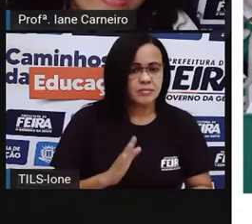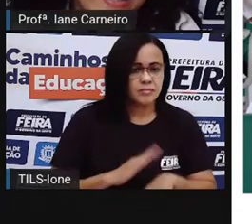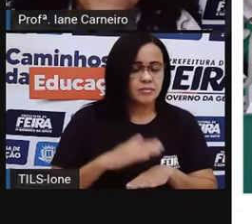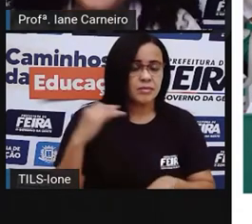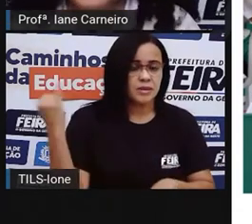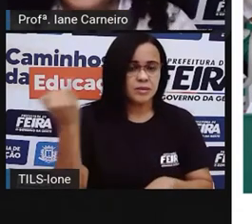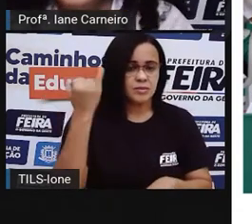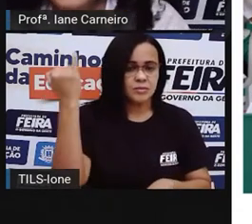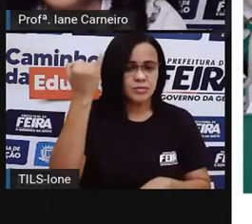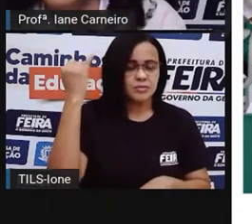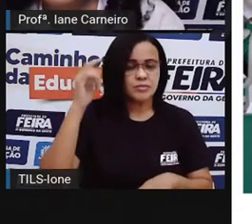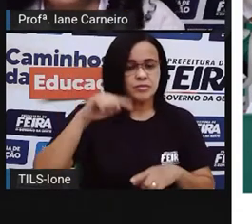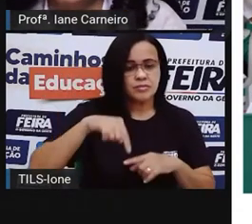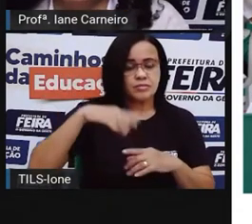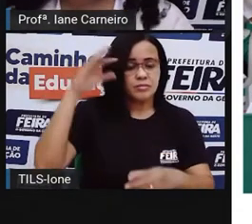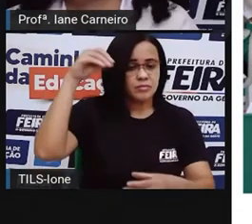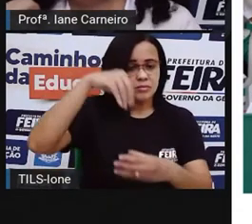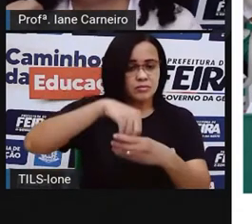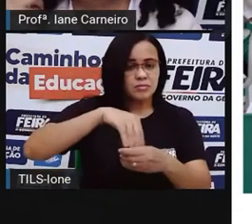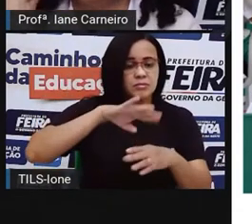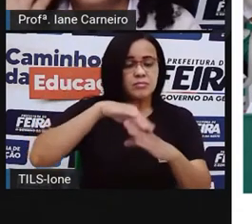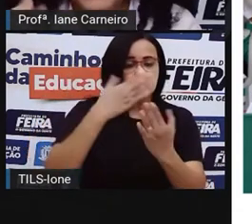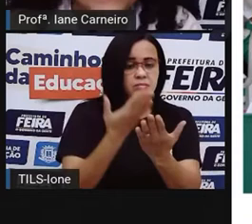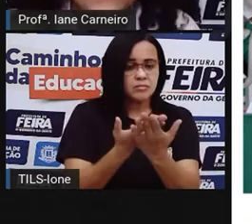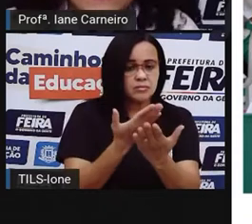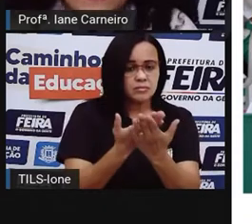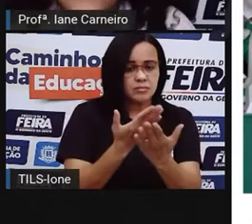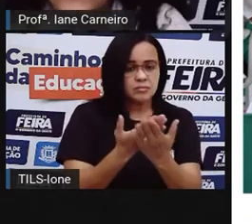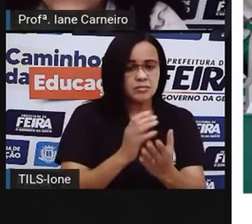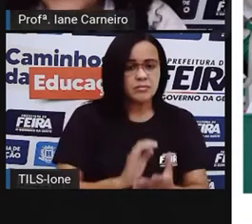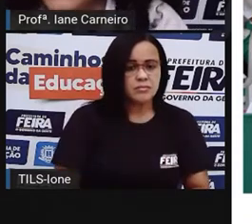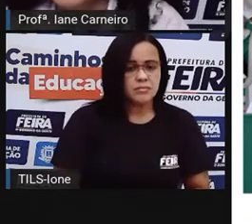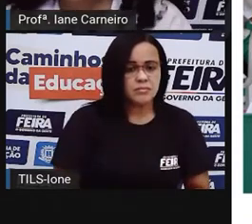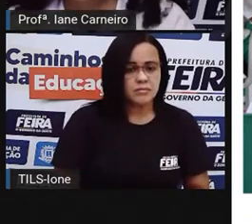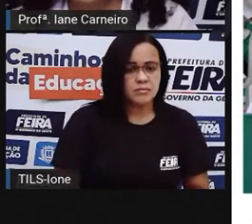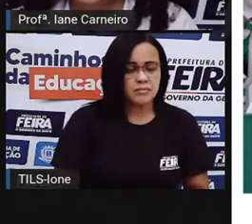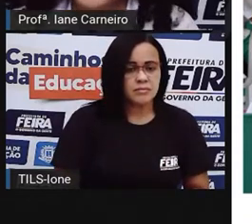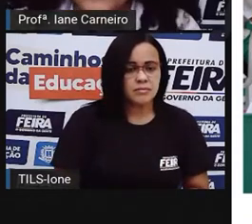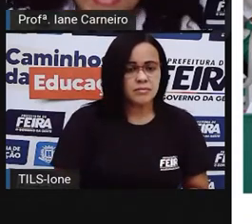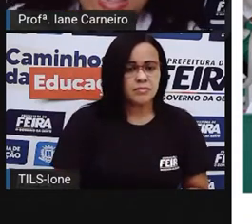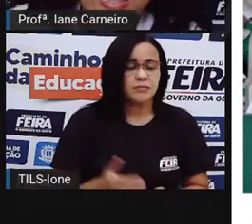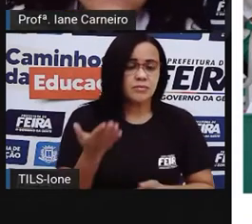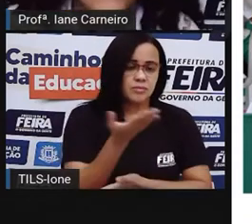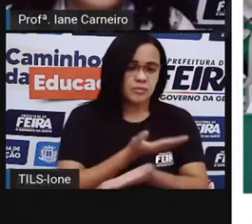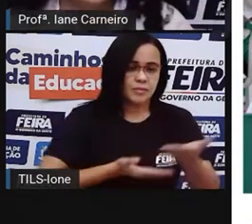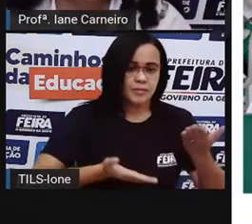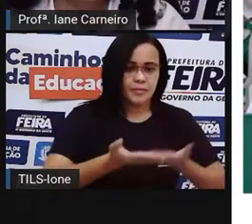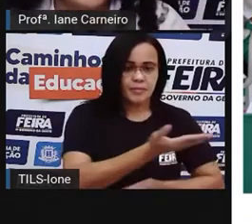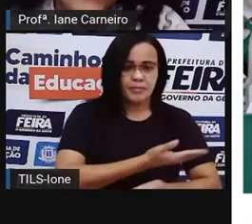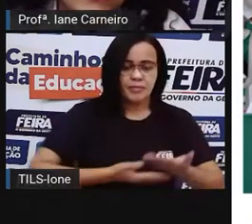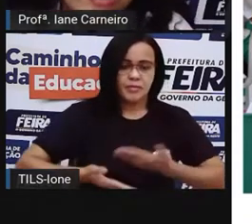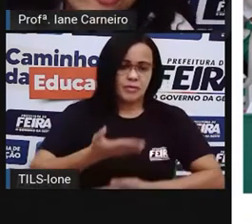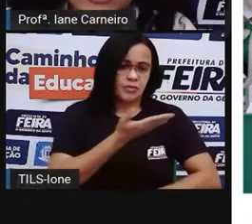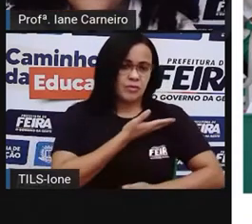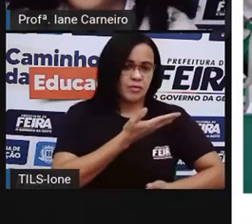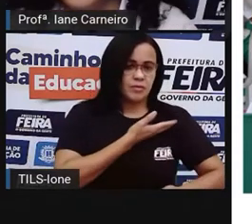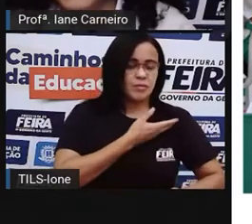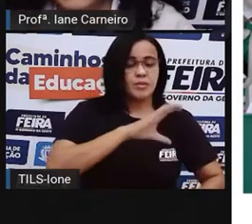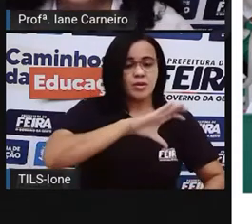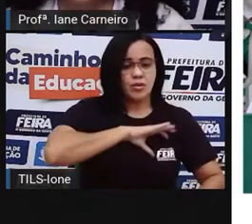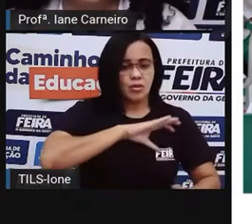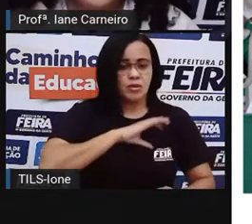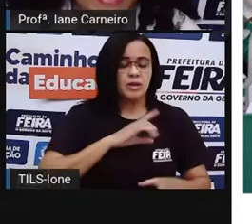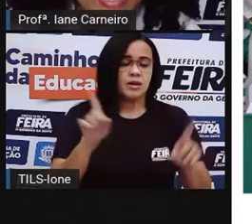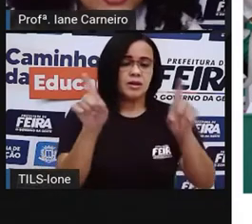escola. É nela que a gente faz, a gente estabelece as relações com os colegas, com as professoras. A gente